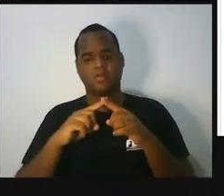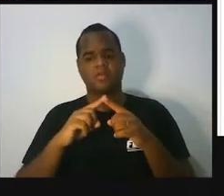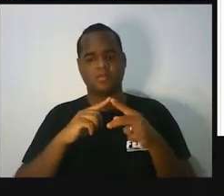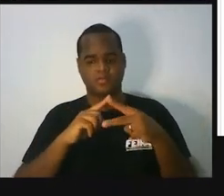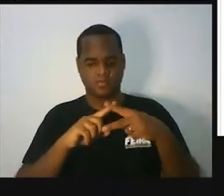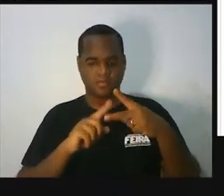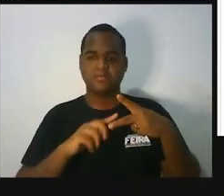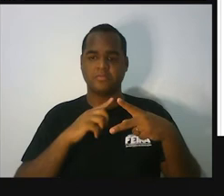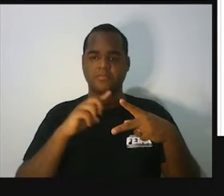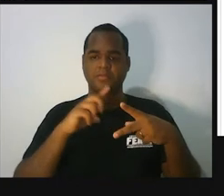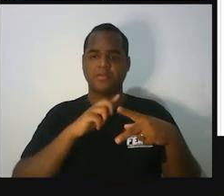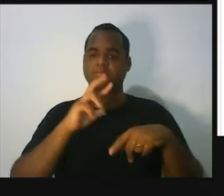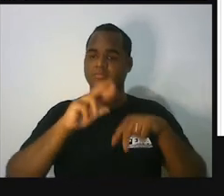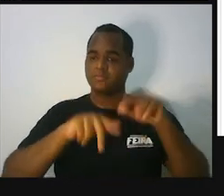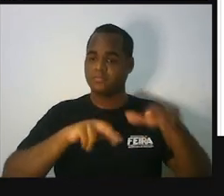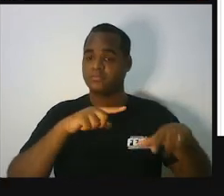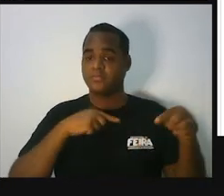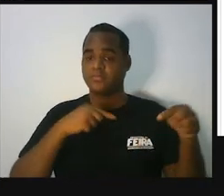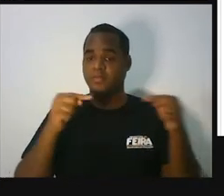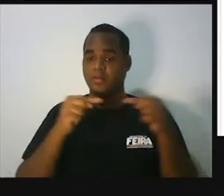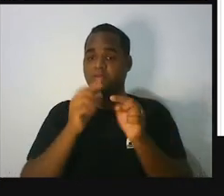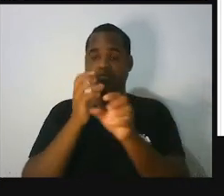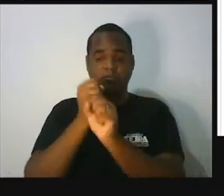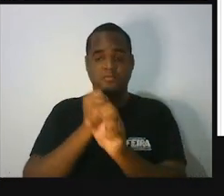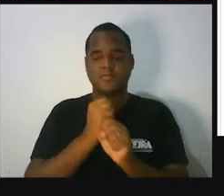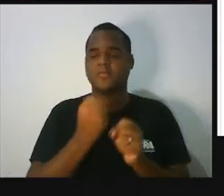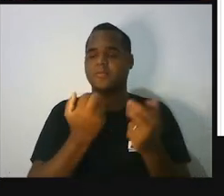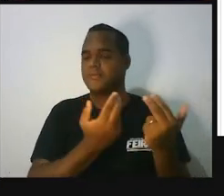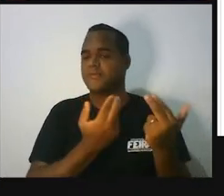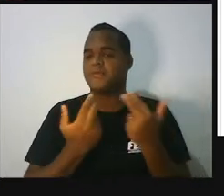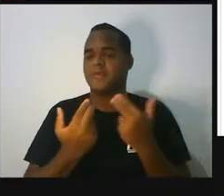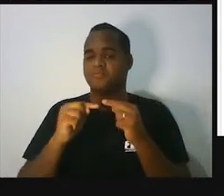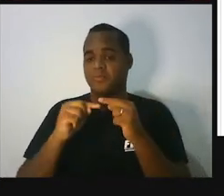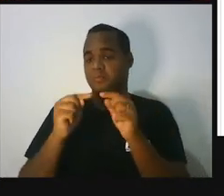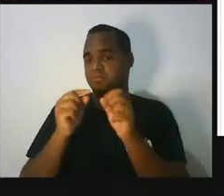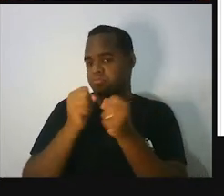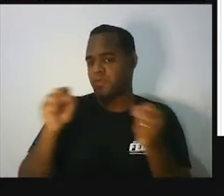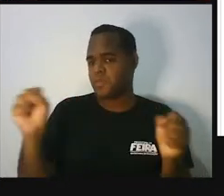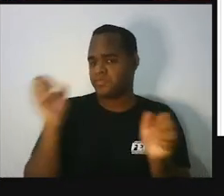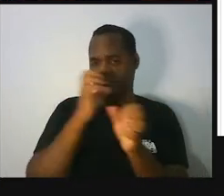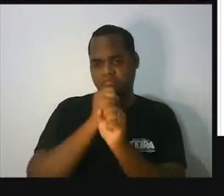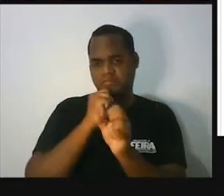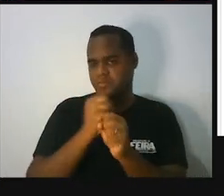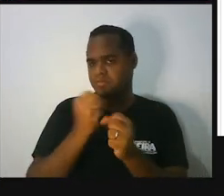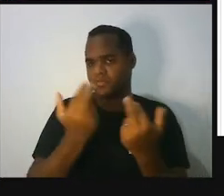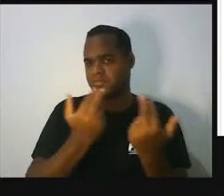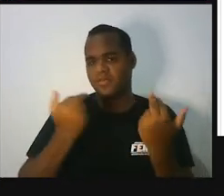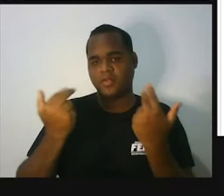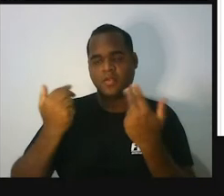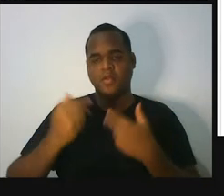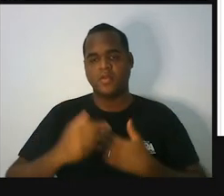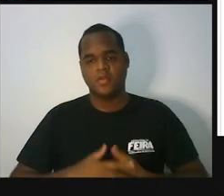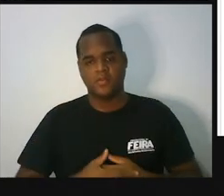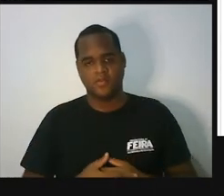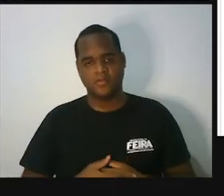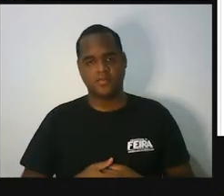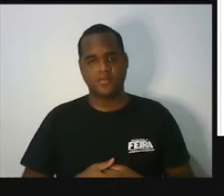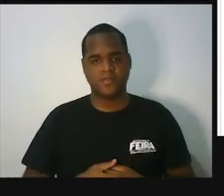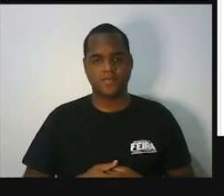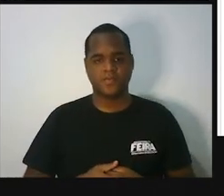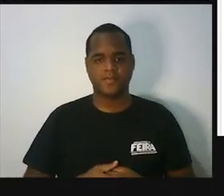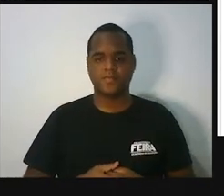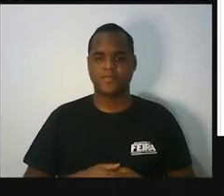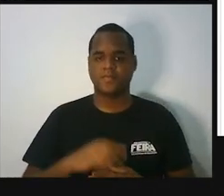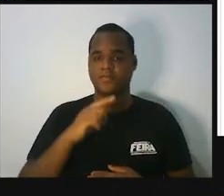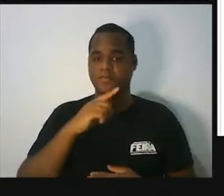lados desse triângulo, que tem a mesma medida, tem o mesmo tamanho. Bacana, né? Será que esse